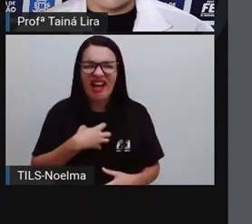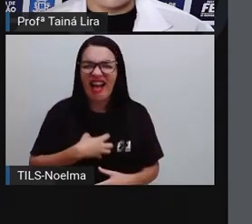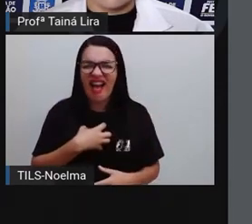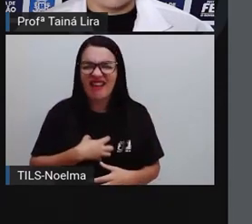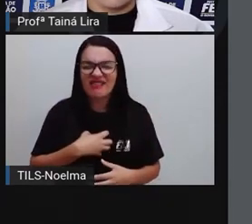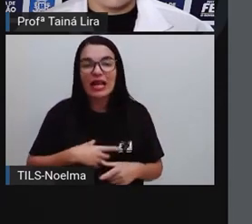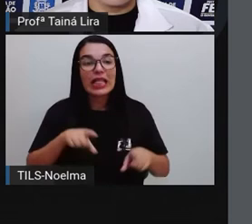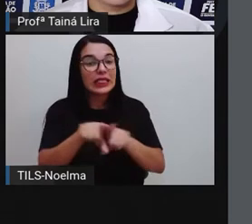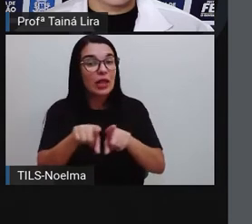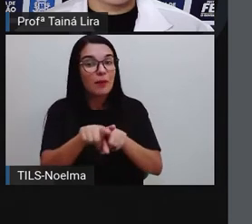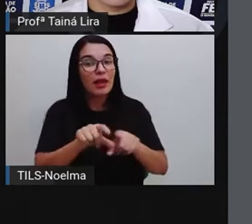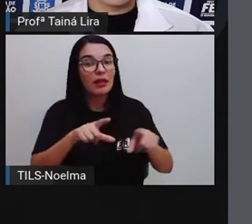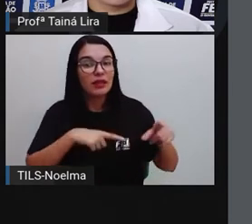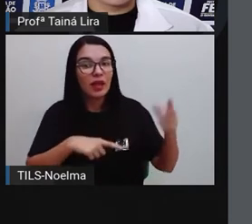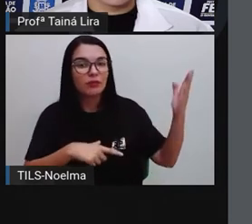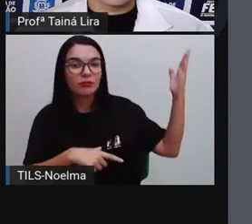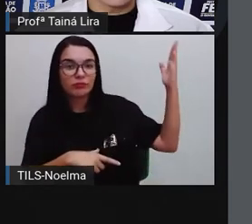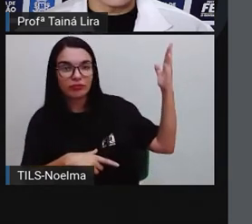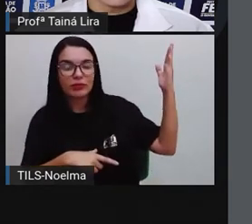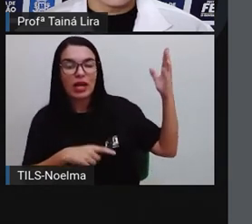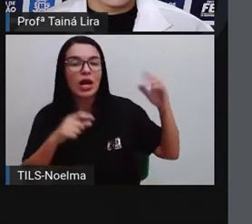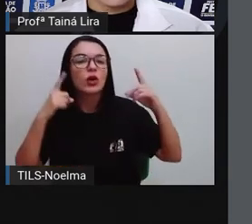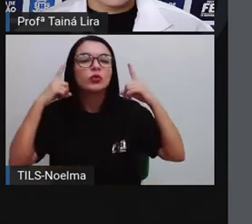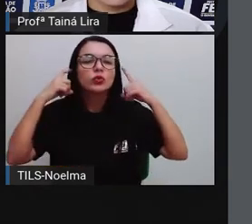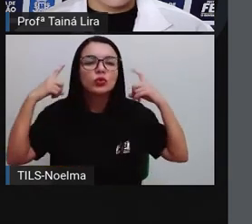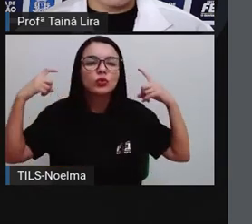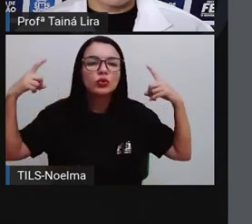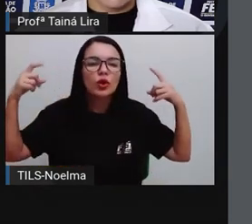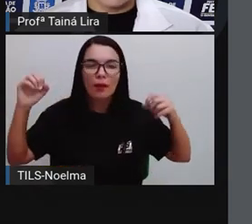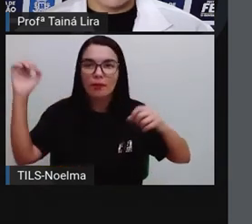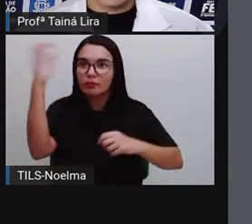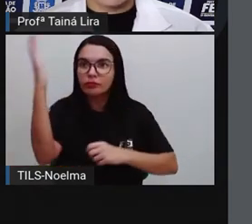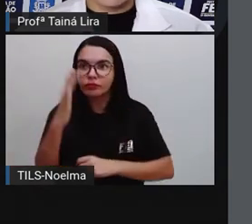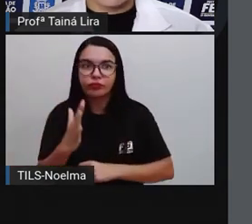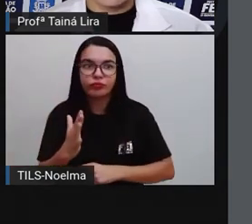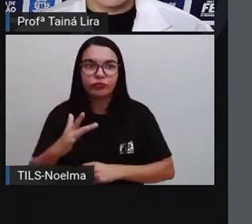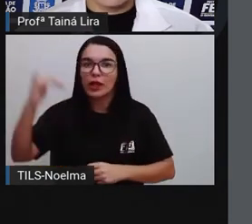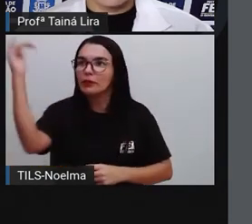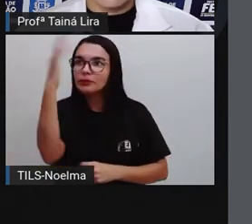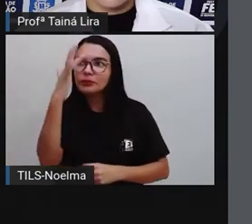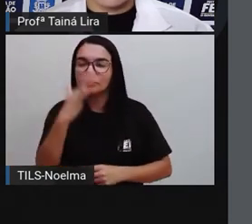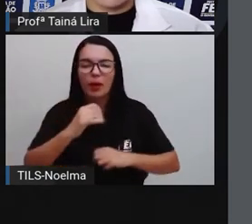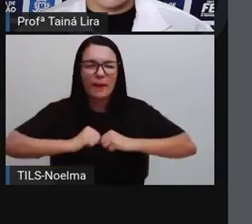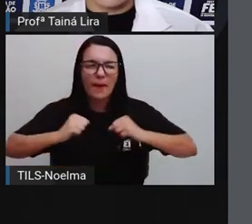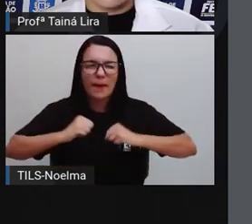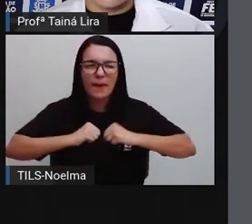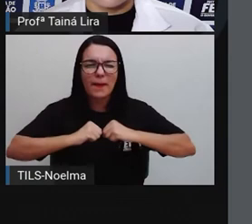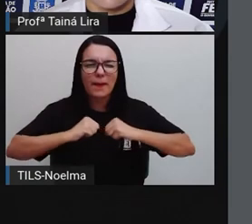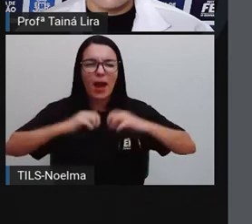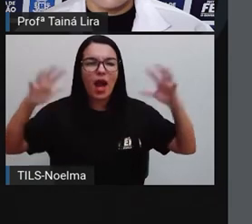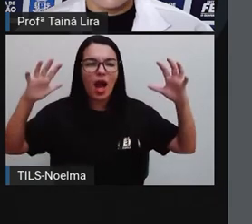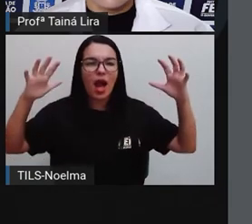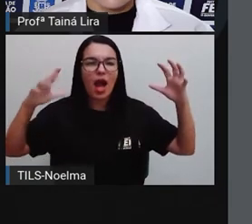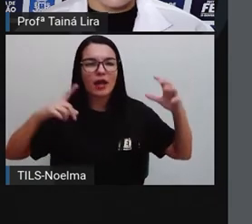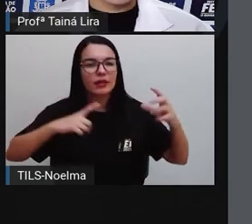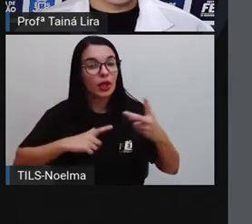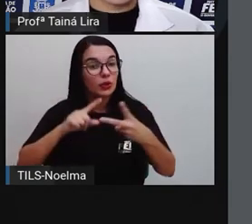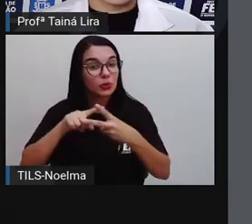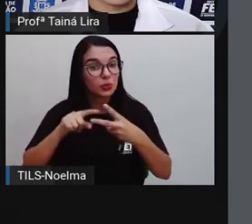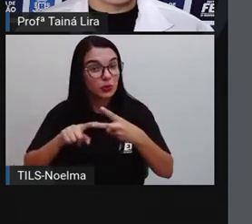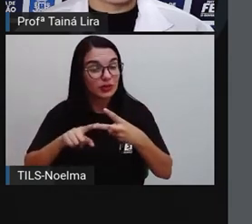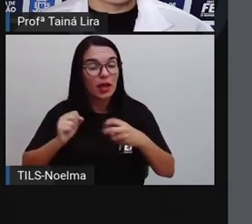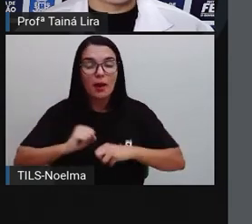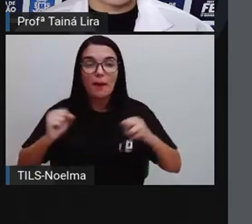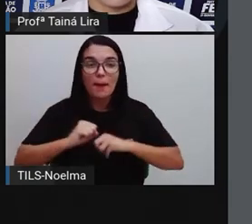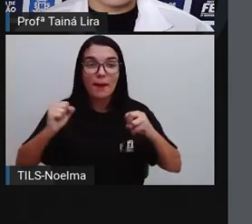A onomatopeia, ó, imitando aí o som do trovão. Então, a gente tem duas onomatopeias aqui, ó. Essa